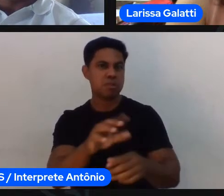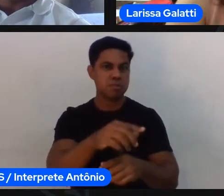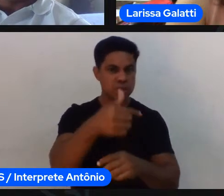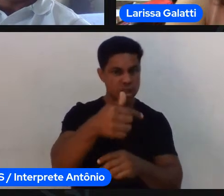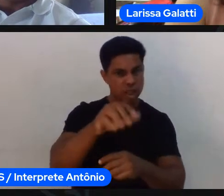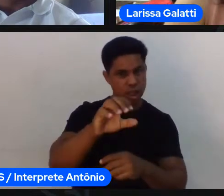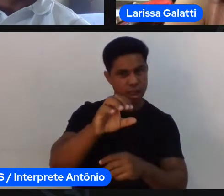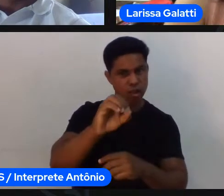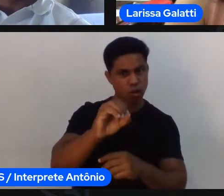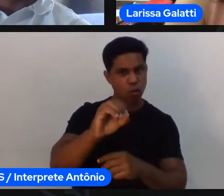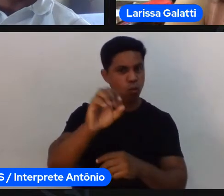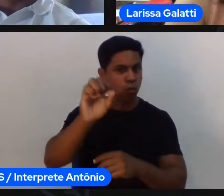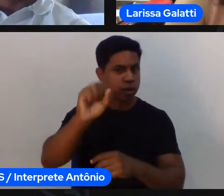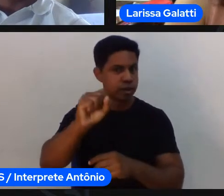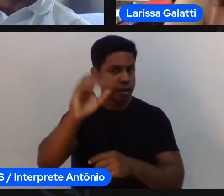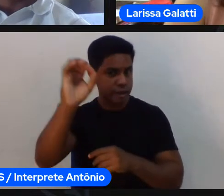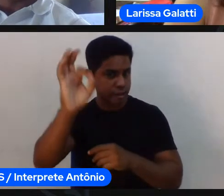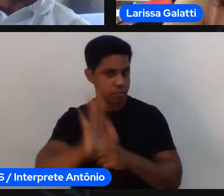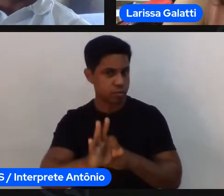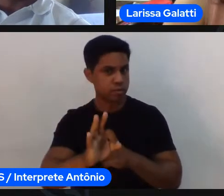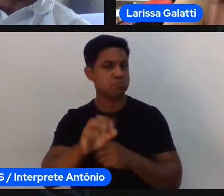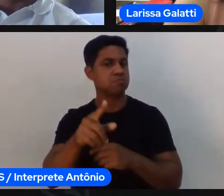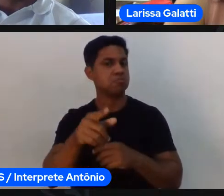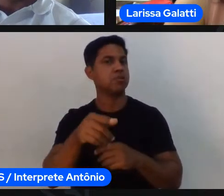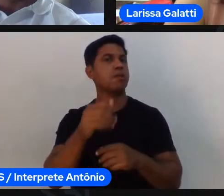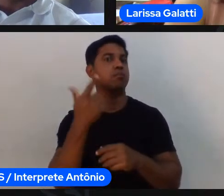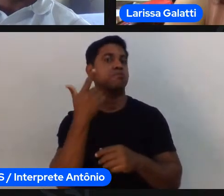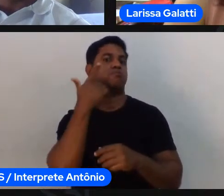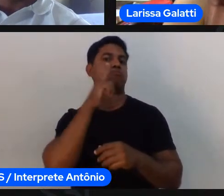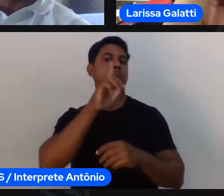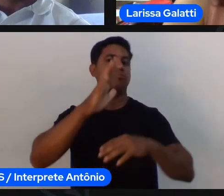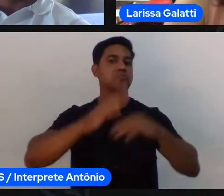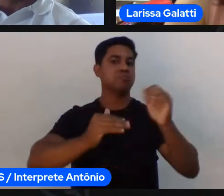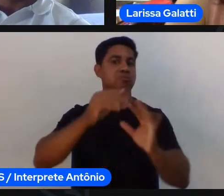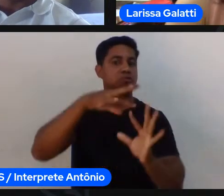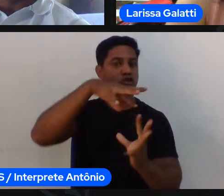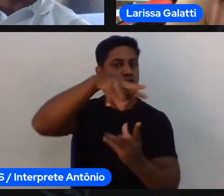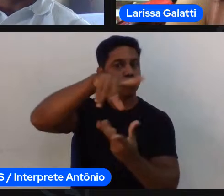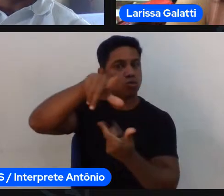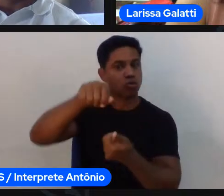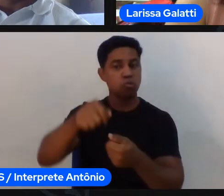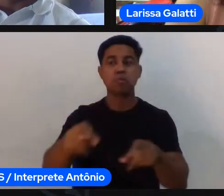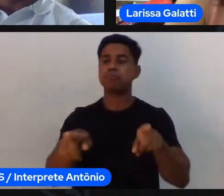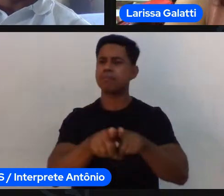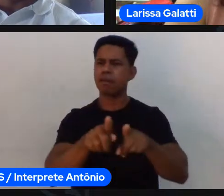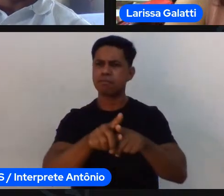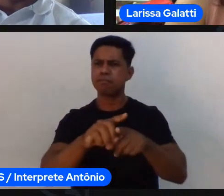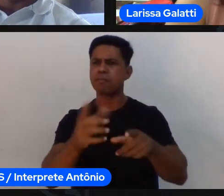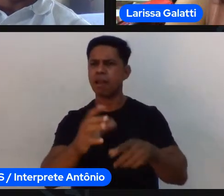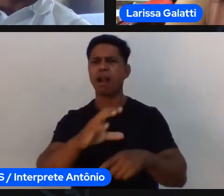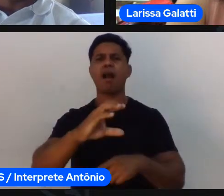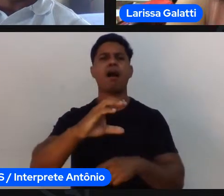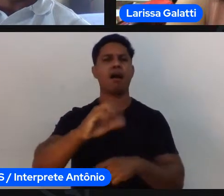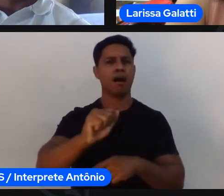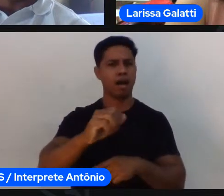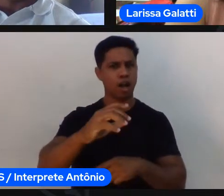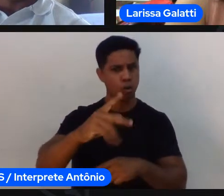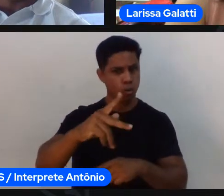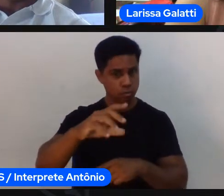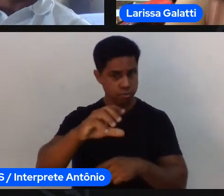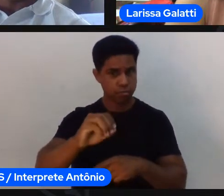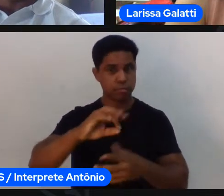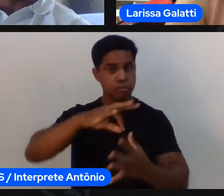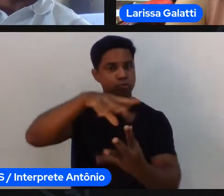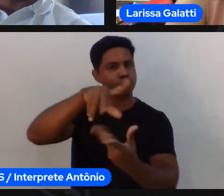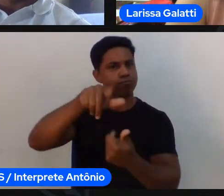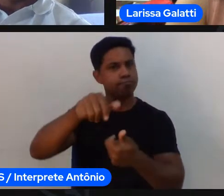melhores ligas do mundo de atletas campeões do mundo de atletas campeões de copa do mundo de futebol de atletas medalhistas olímpicos eles tiveram